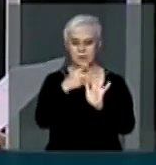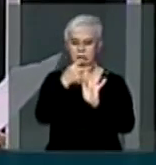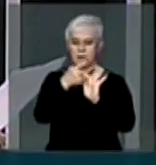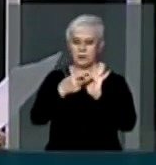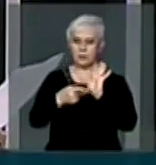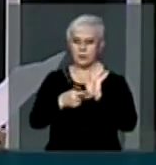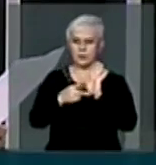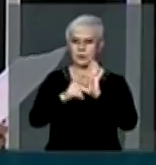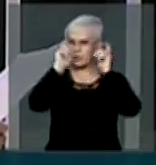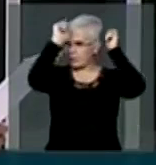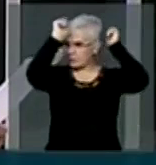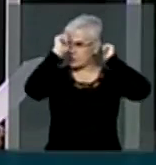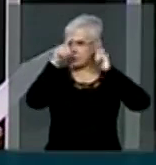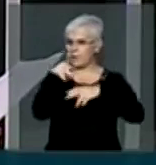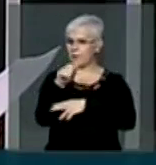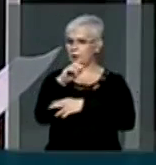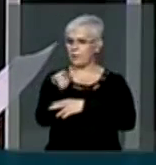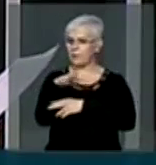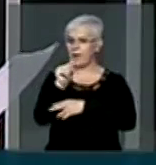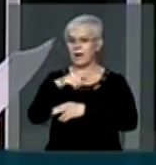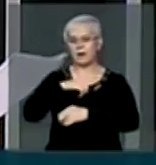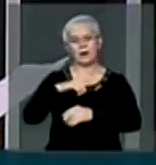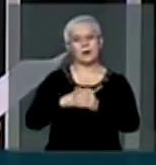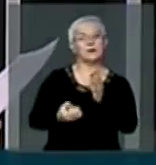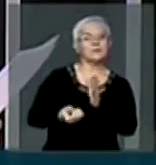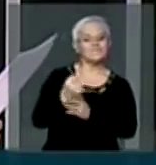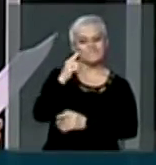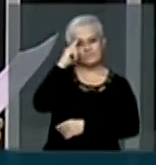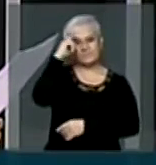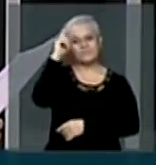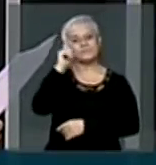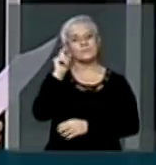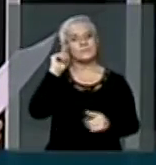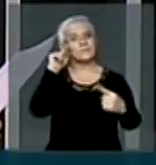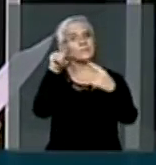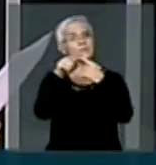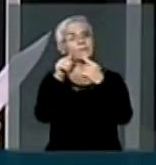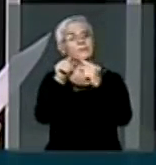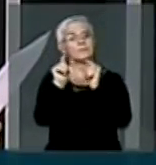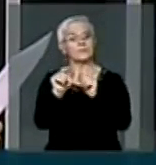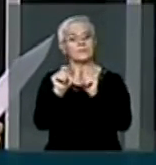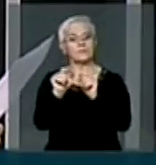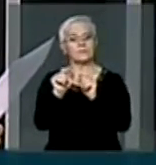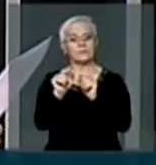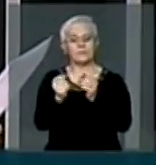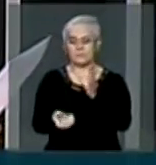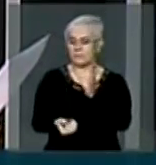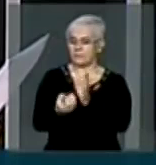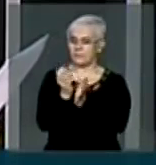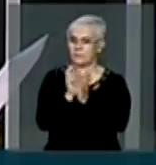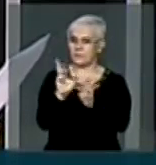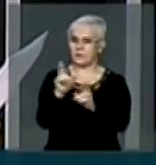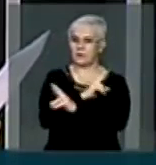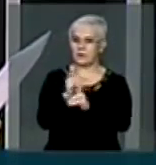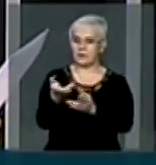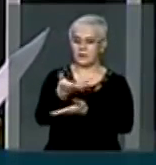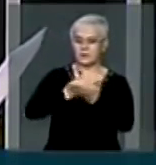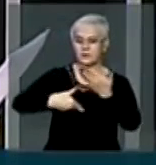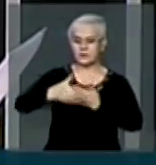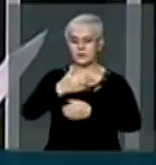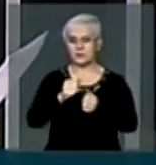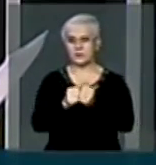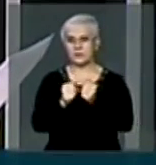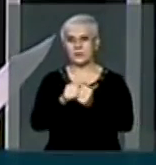Chapéu de Palha teve sua iniciativa, que é focada na formação da Rede de Agentes de Políticas Públicas